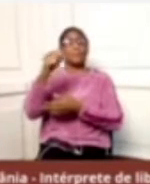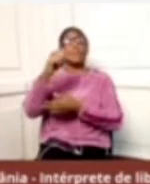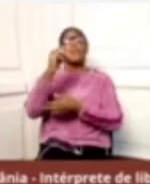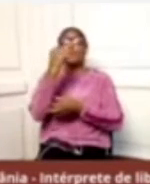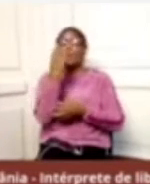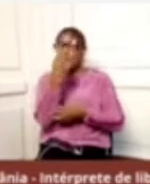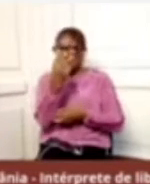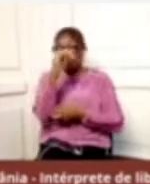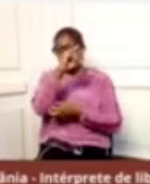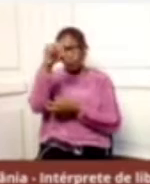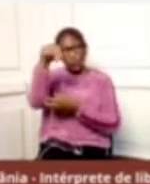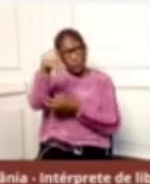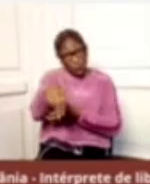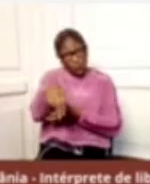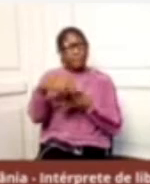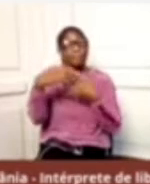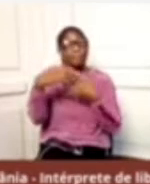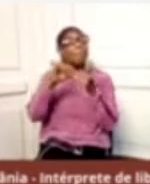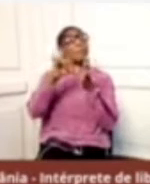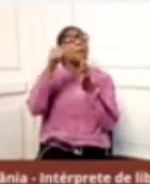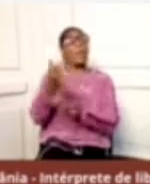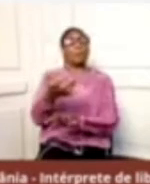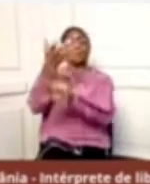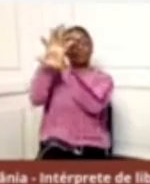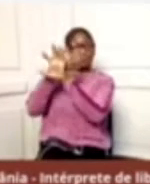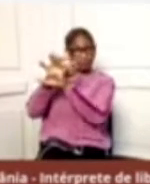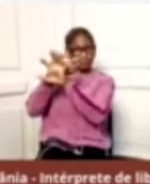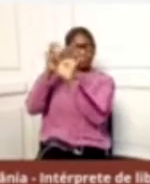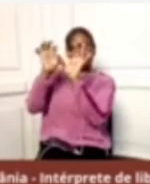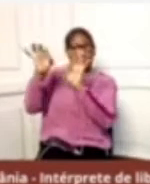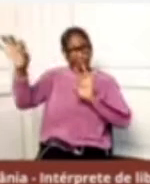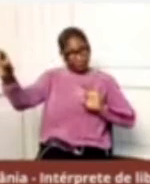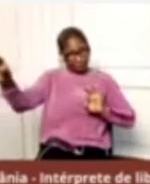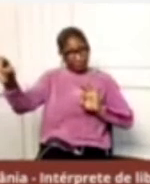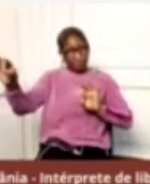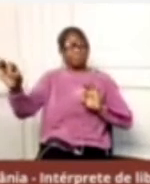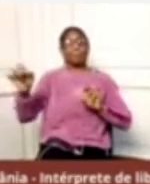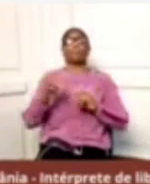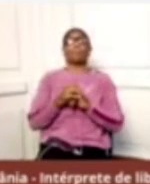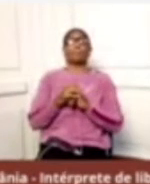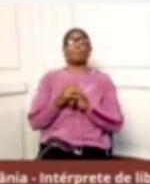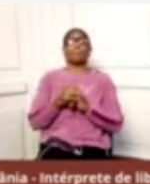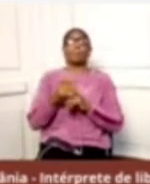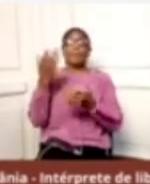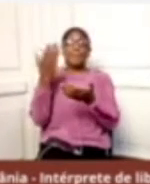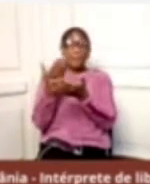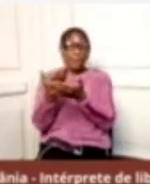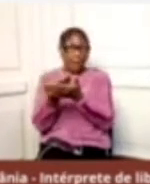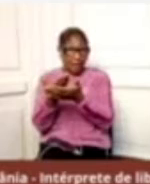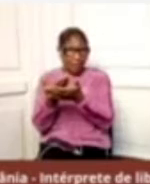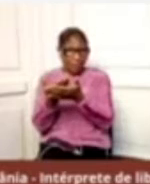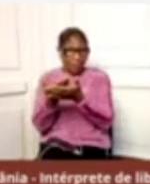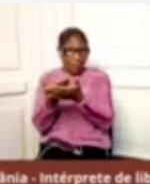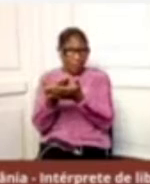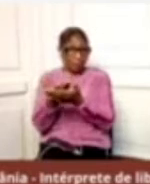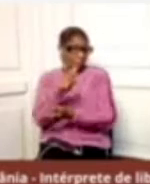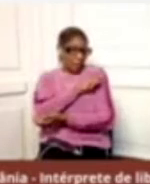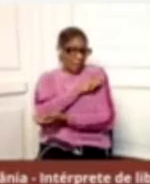inicialmente pela modalidade remota, sendo aulas virtuais para os nossos alunos.